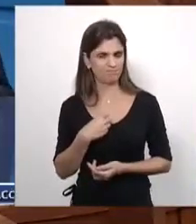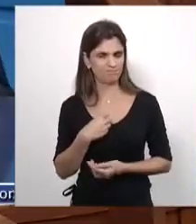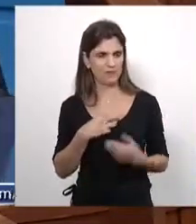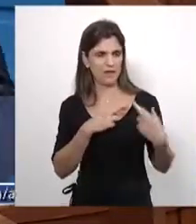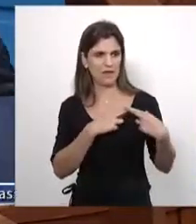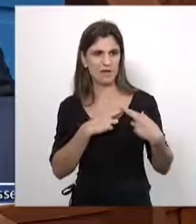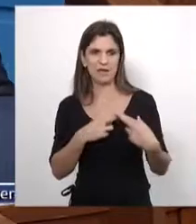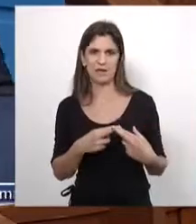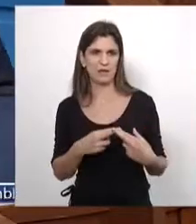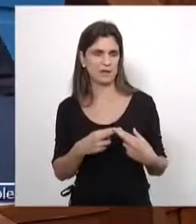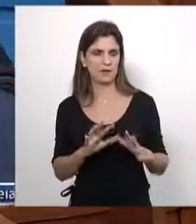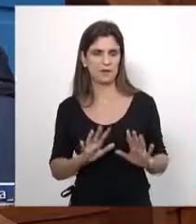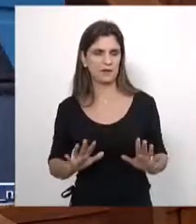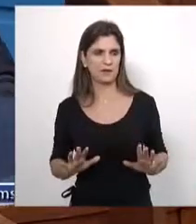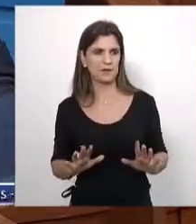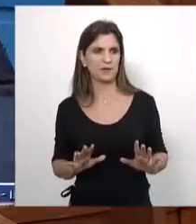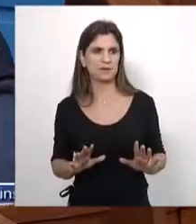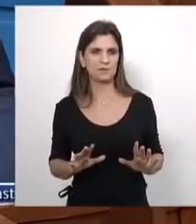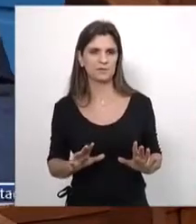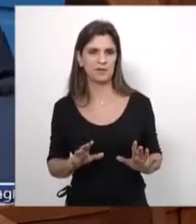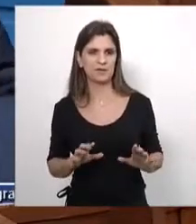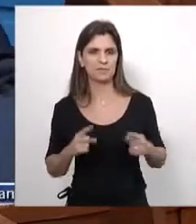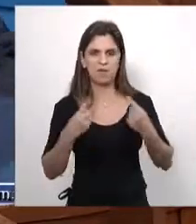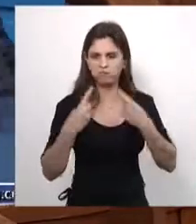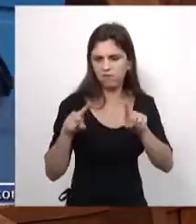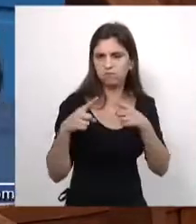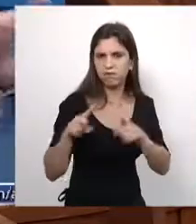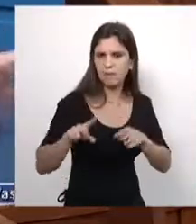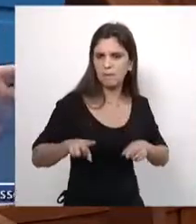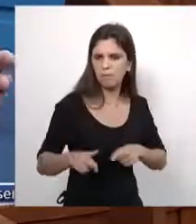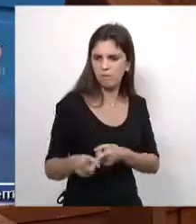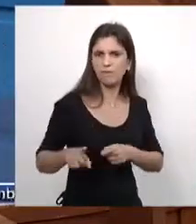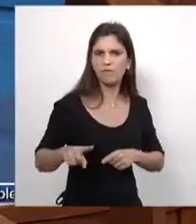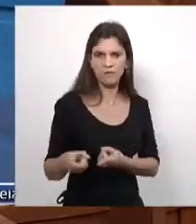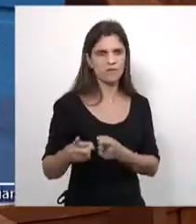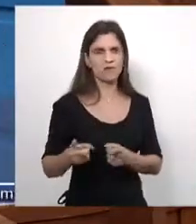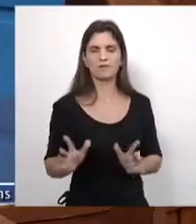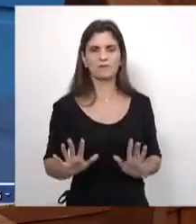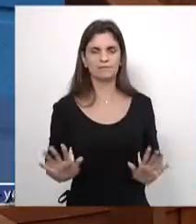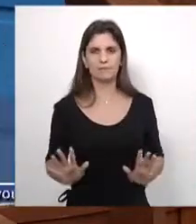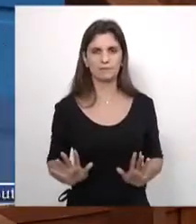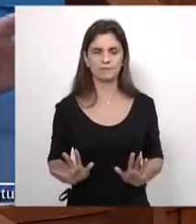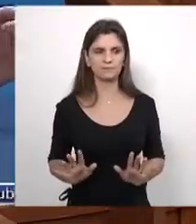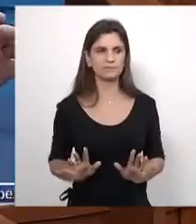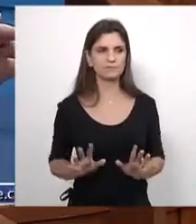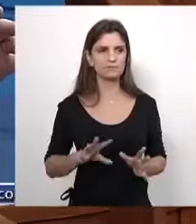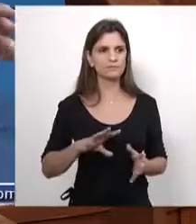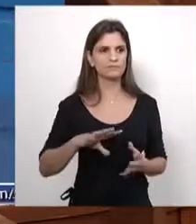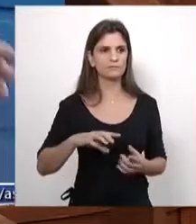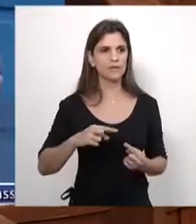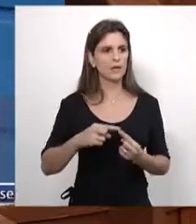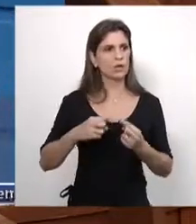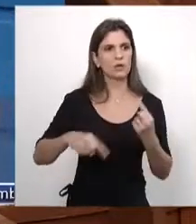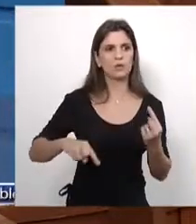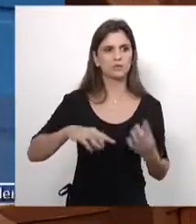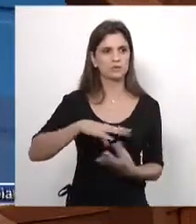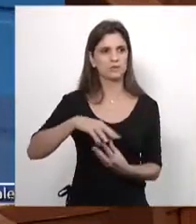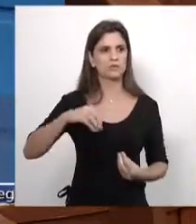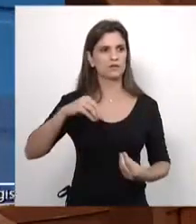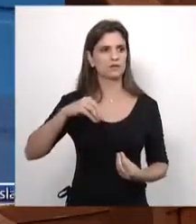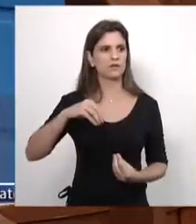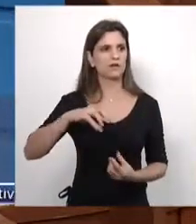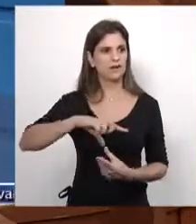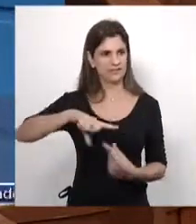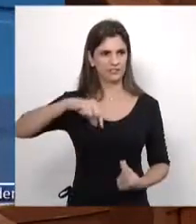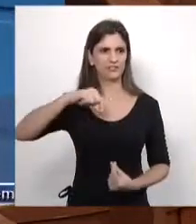de advogado do diabo, não. Não estou advogando aqui em função da Energiza. Muito pelo contrário, não tenho nada para fazer com